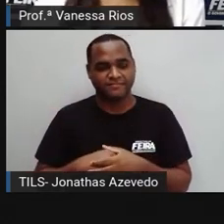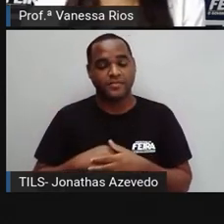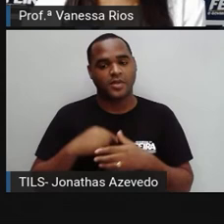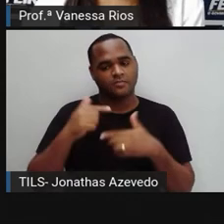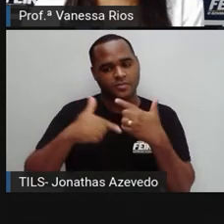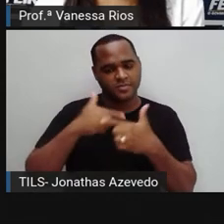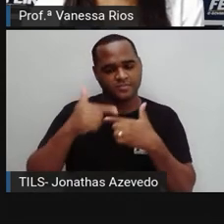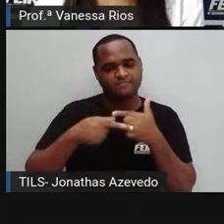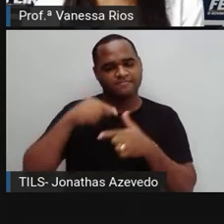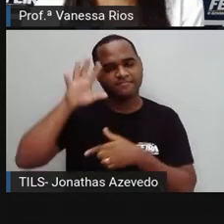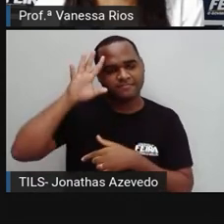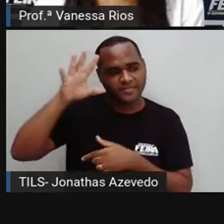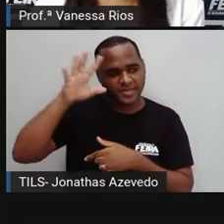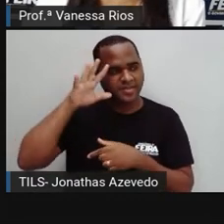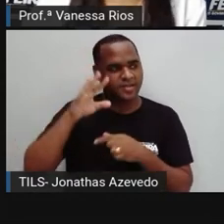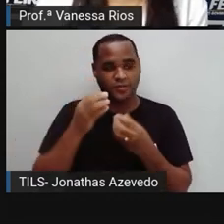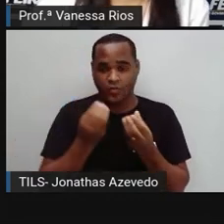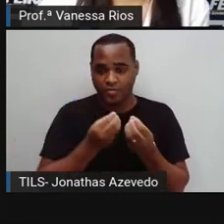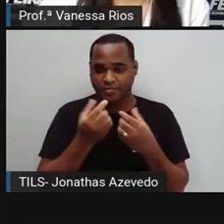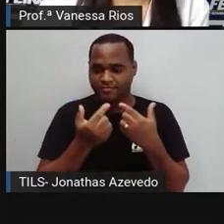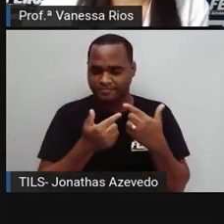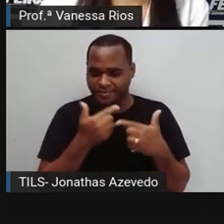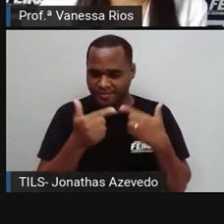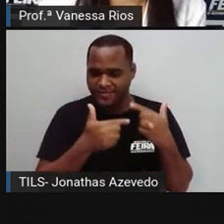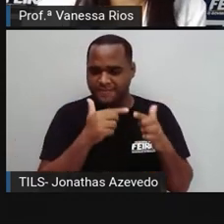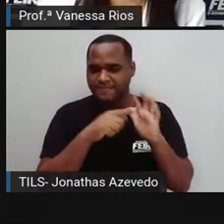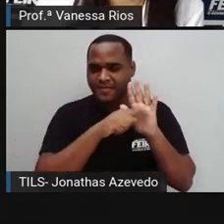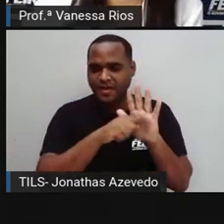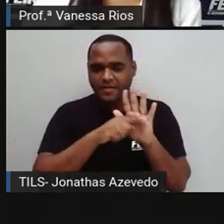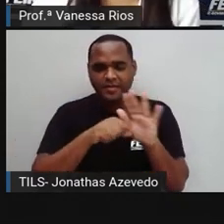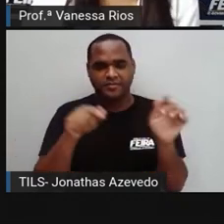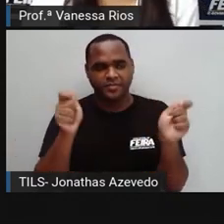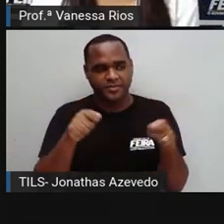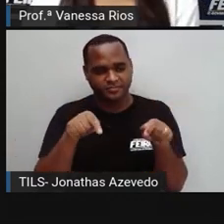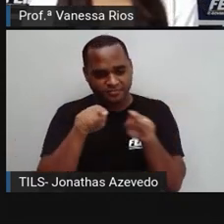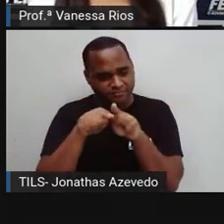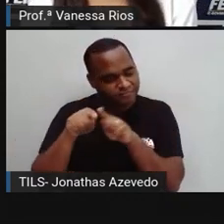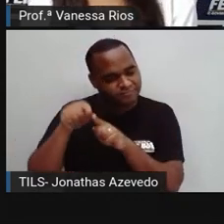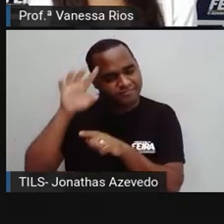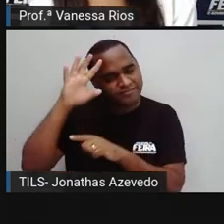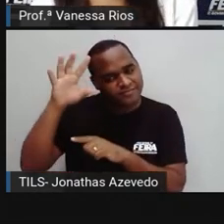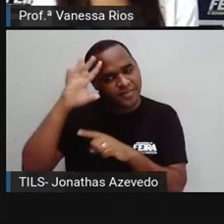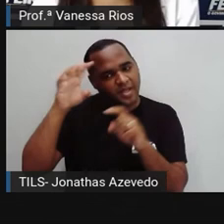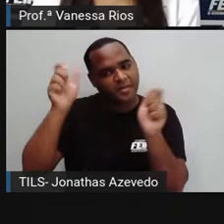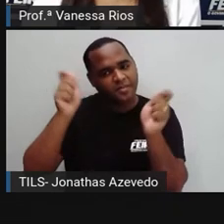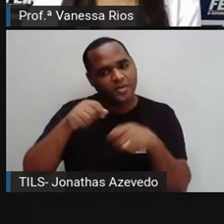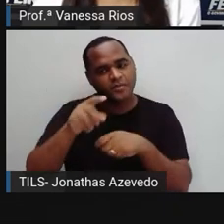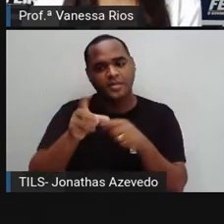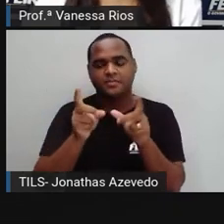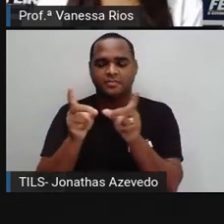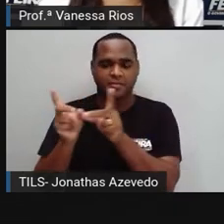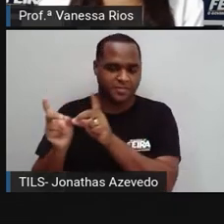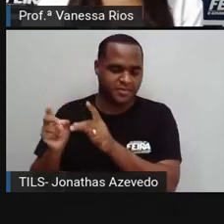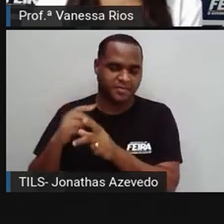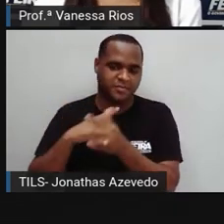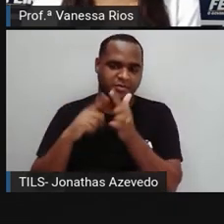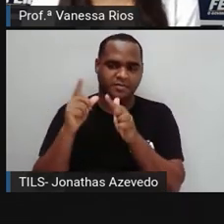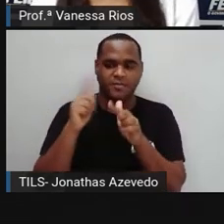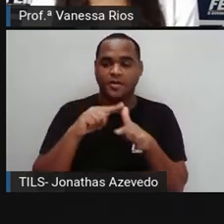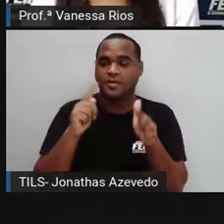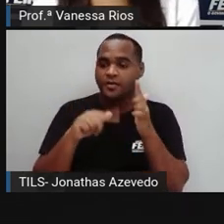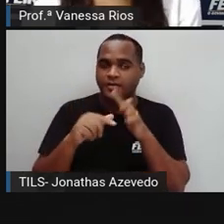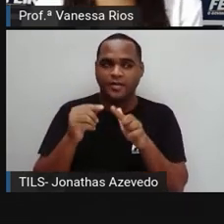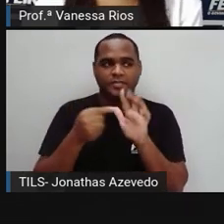pensar como empreendedor, porque você pode também, diante daquilo que você pode vender, né? Mostrar,